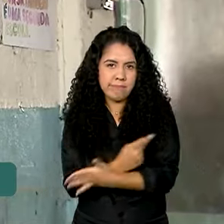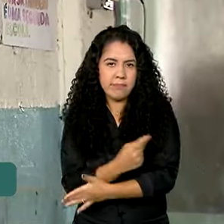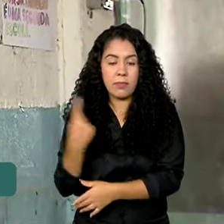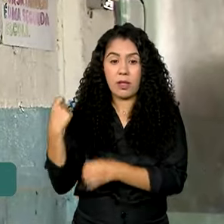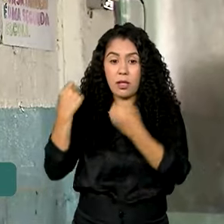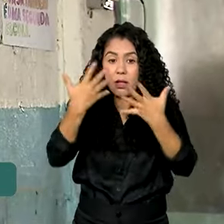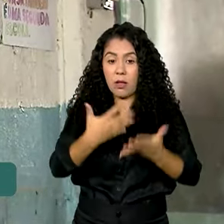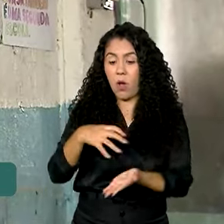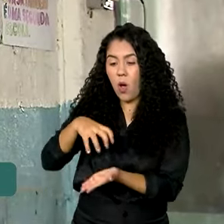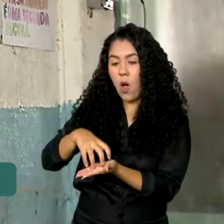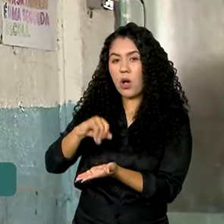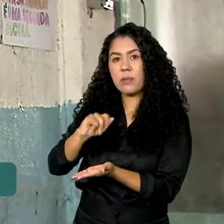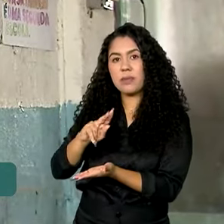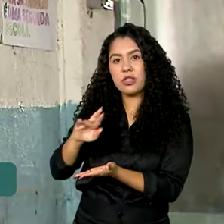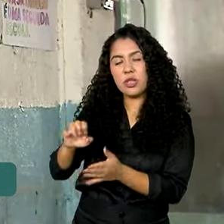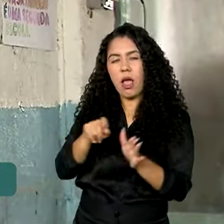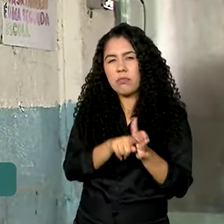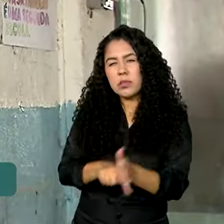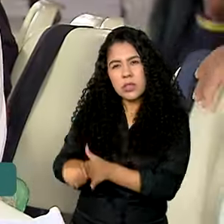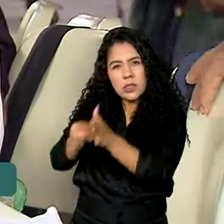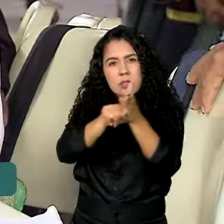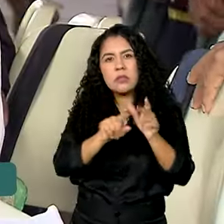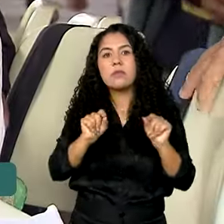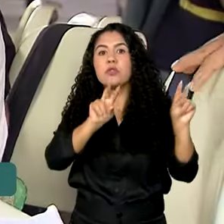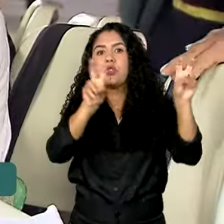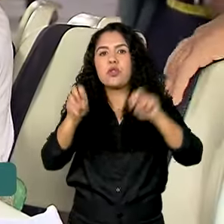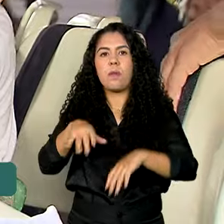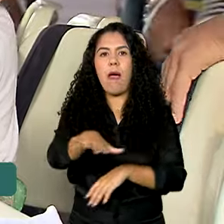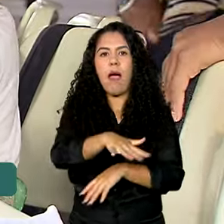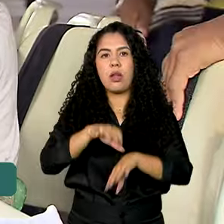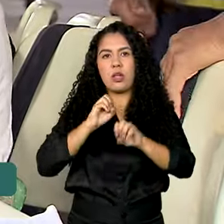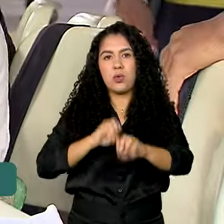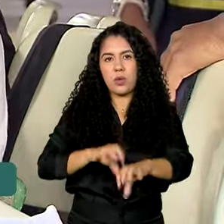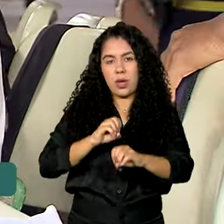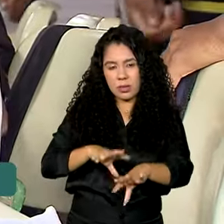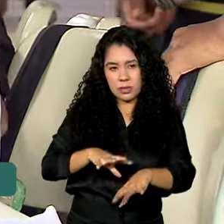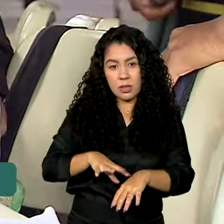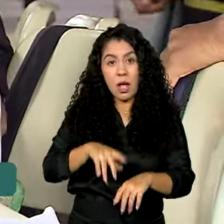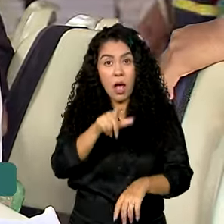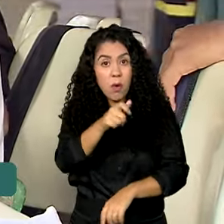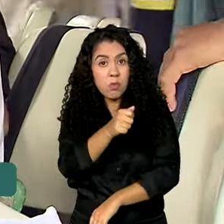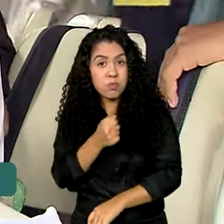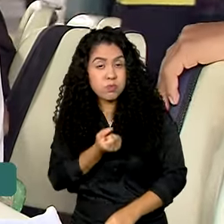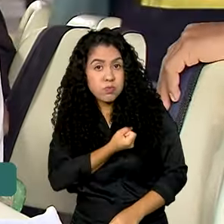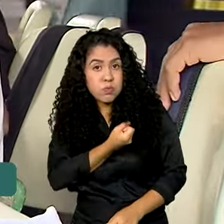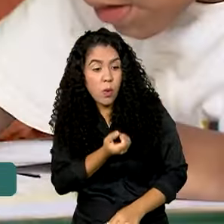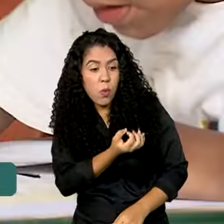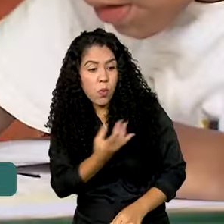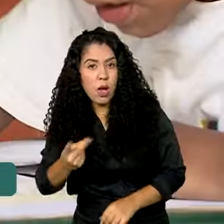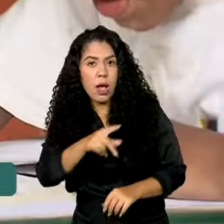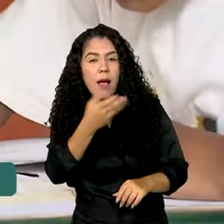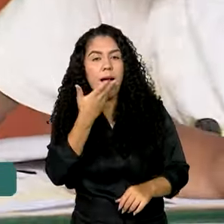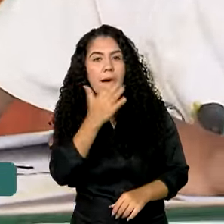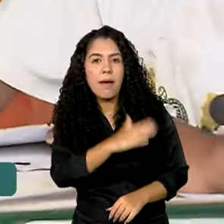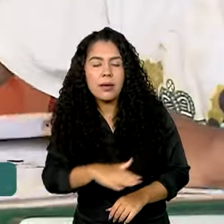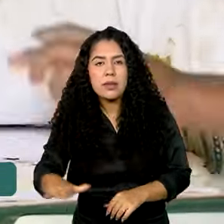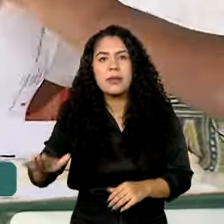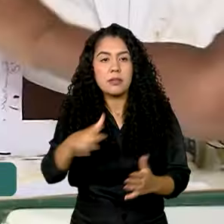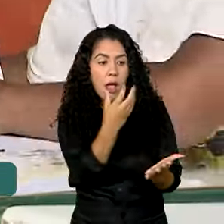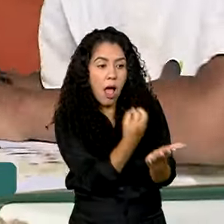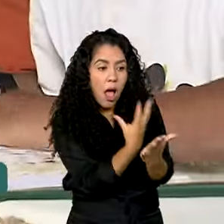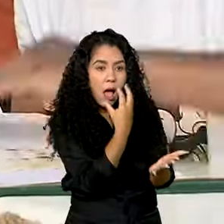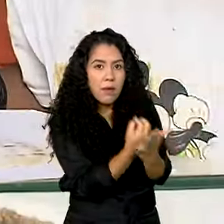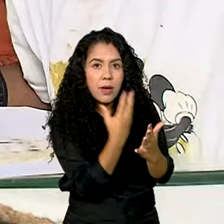também traz um recorte sobre a educação. O número de indígenas alfabetizados subiu de 76